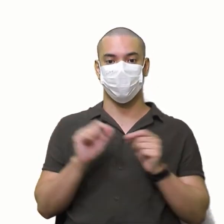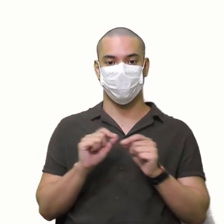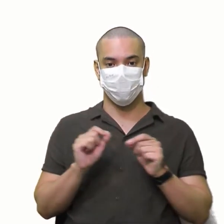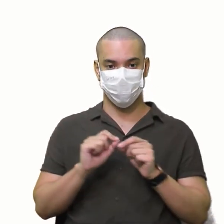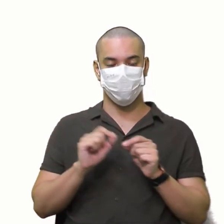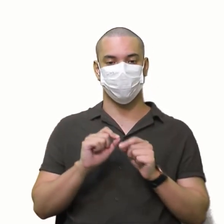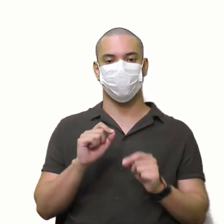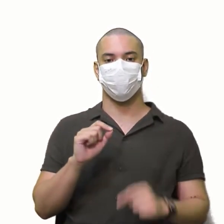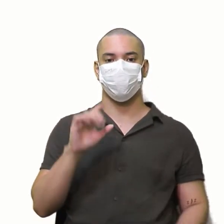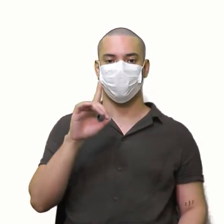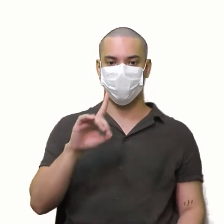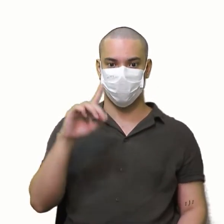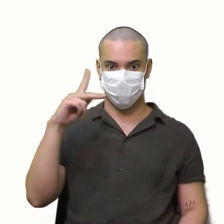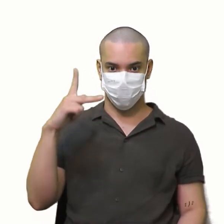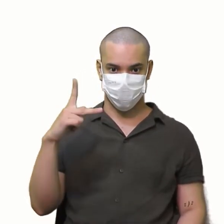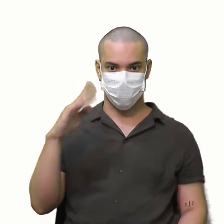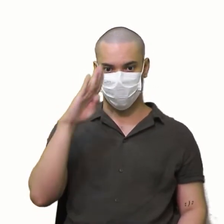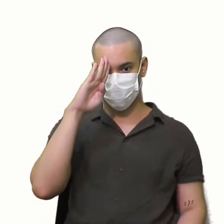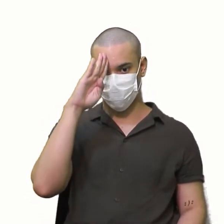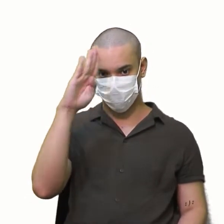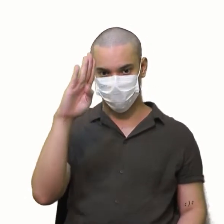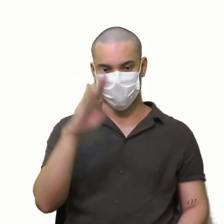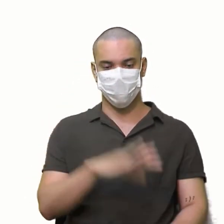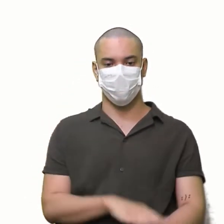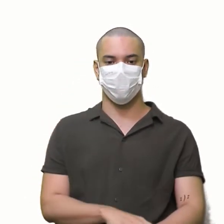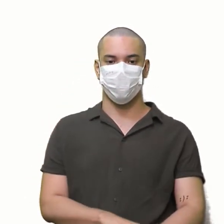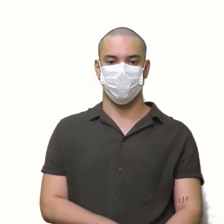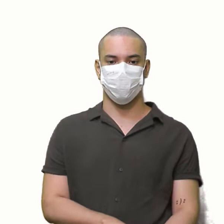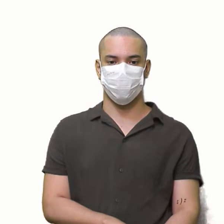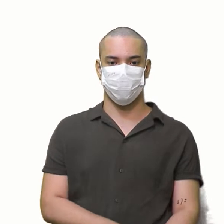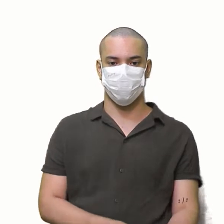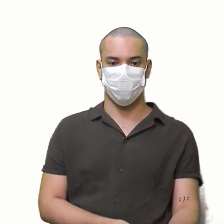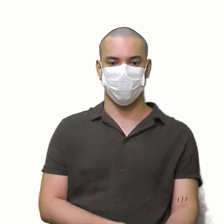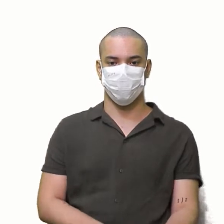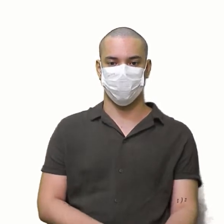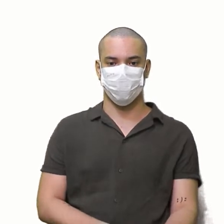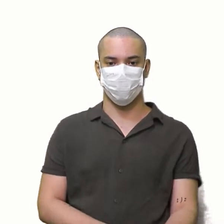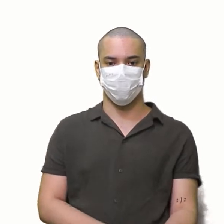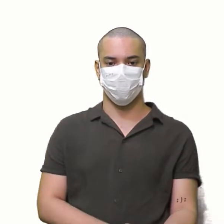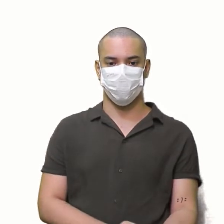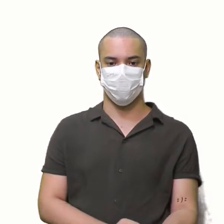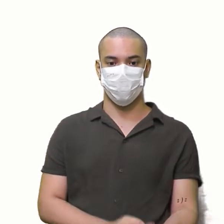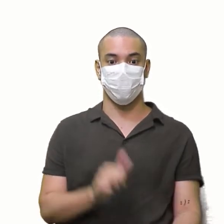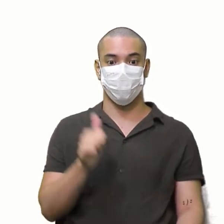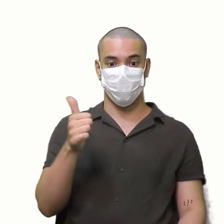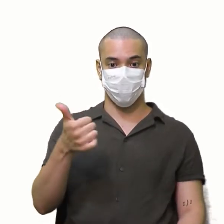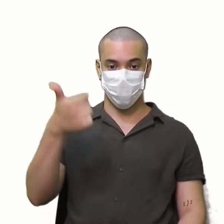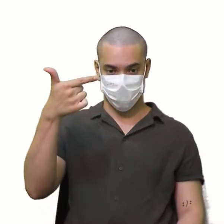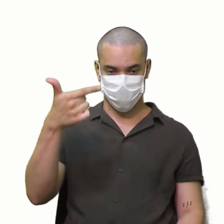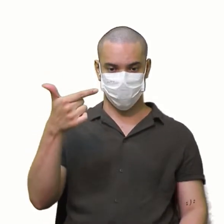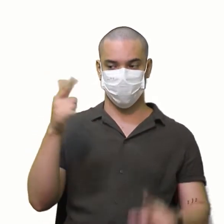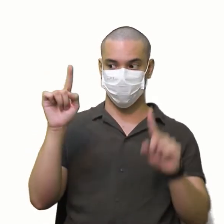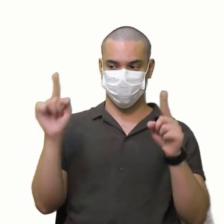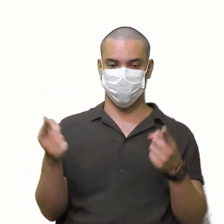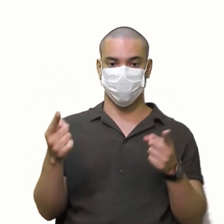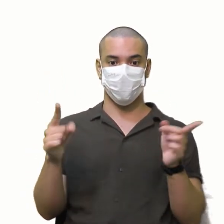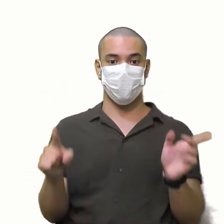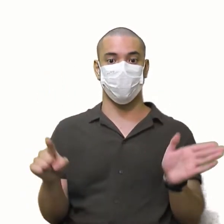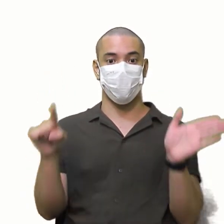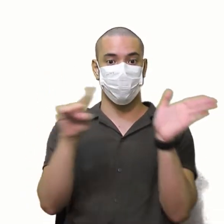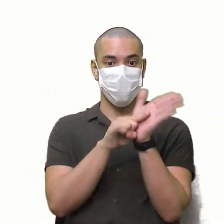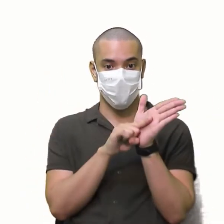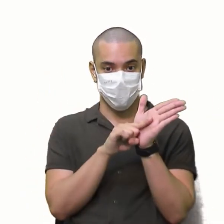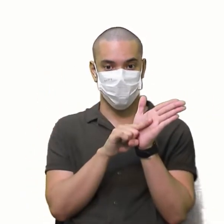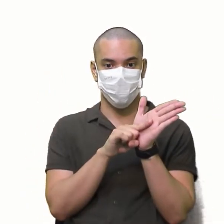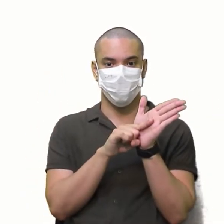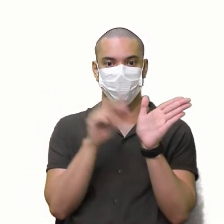Pela diagonal principal O produto né? Então vamos lá 2 vezes 3 6 2 vezes 6 12 Menos Porque